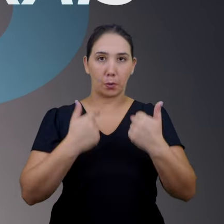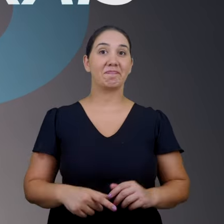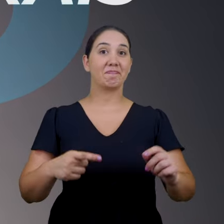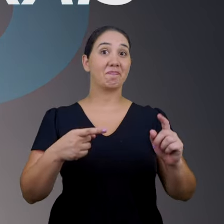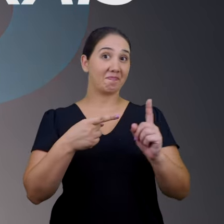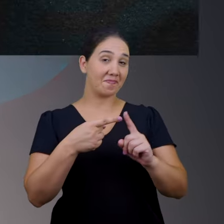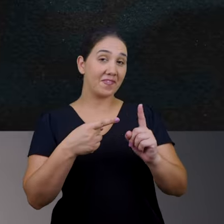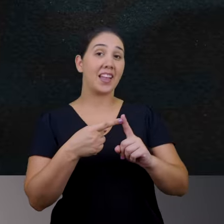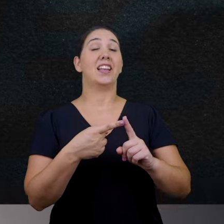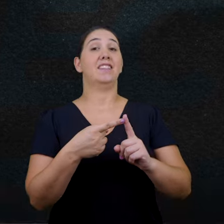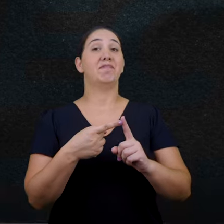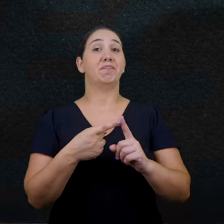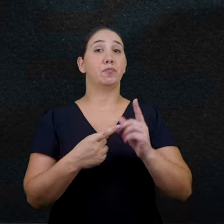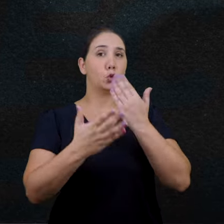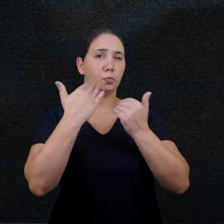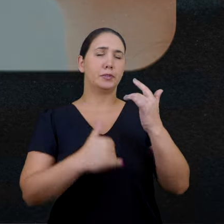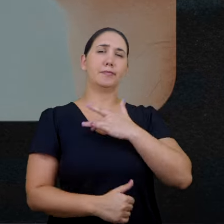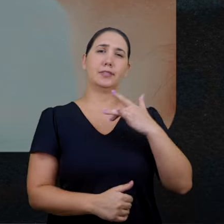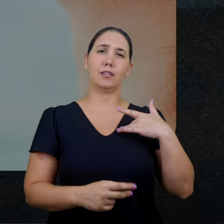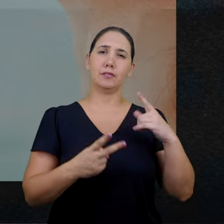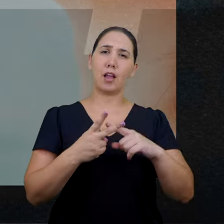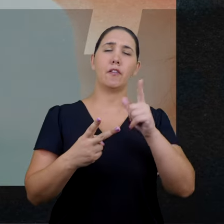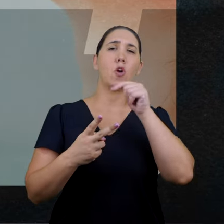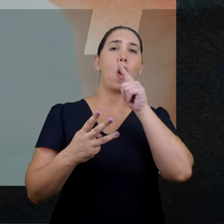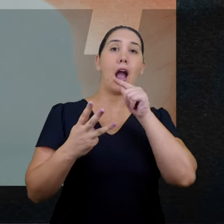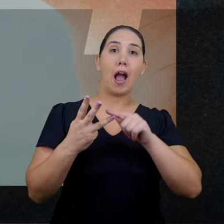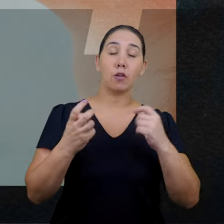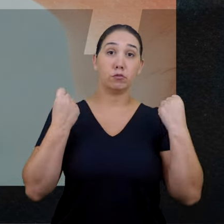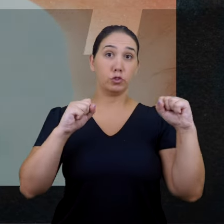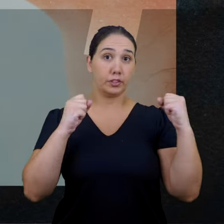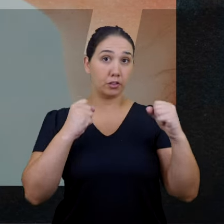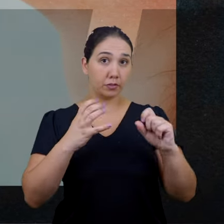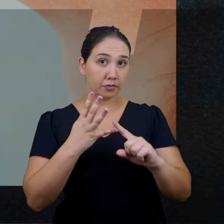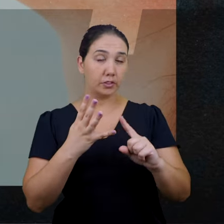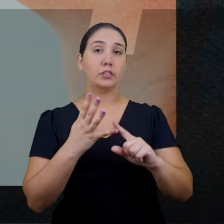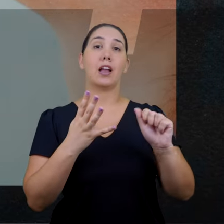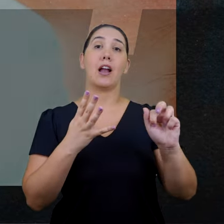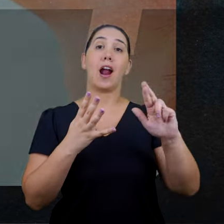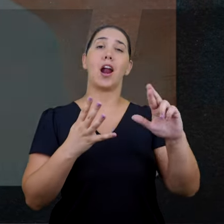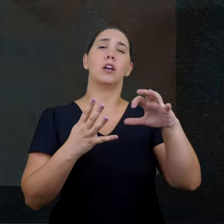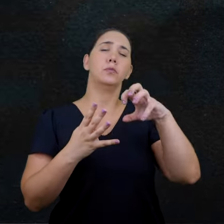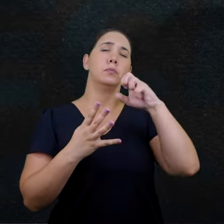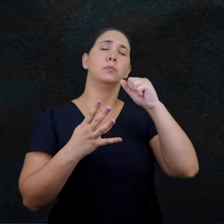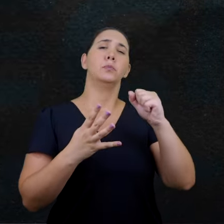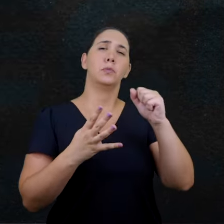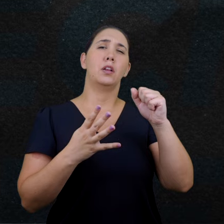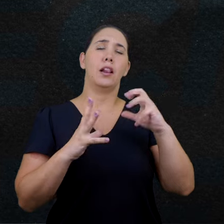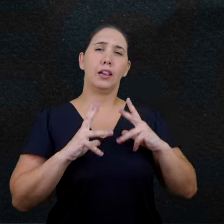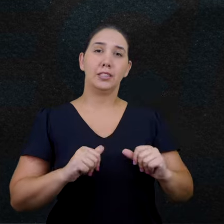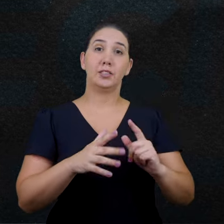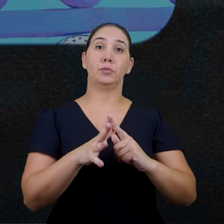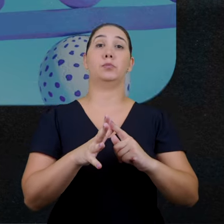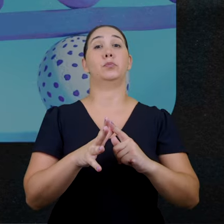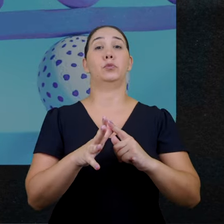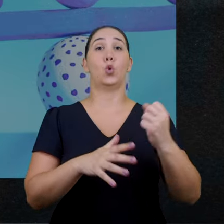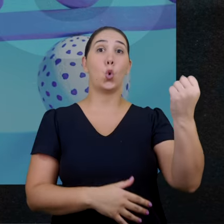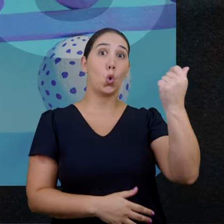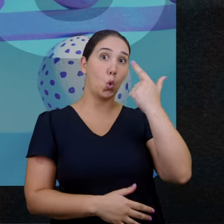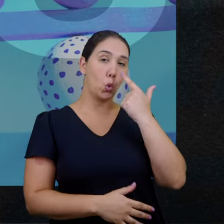naturais. São eles, dieta balanceada, água, atividade física, ar puro, luz solar,